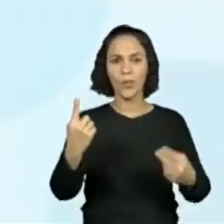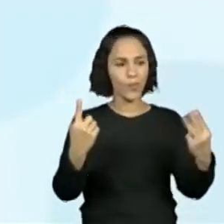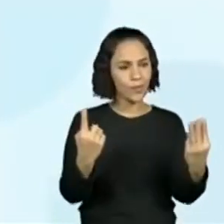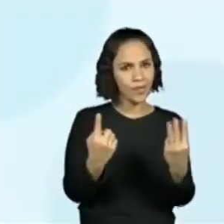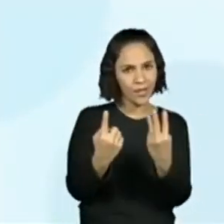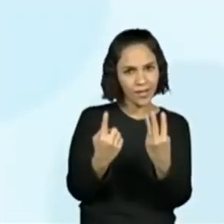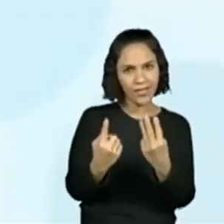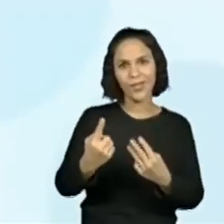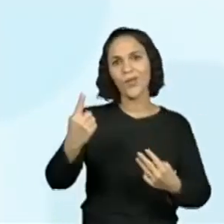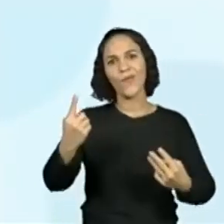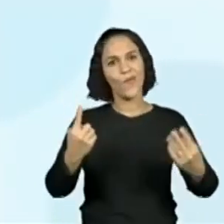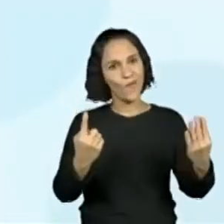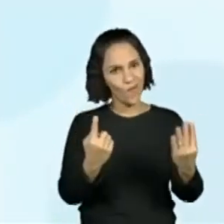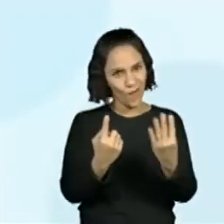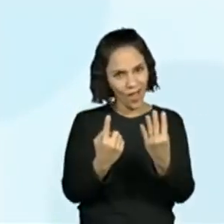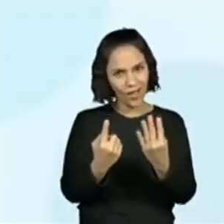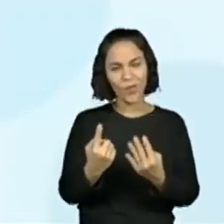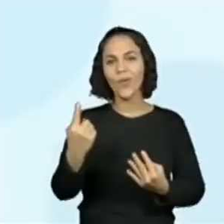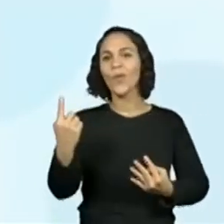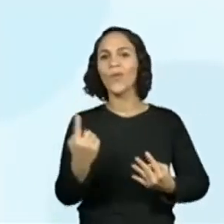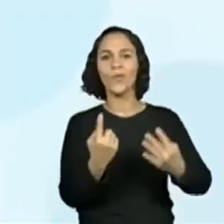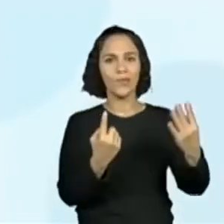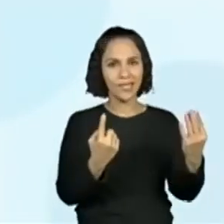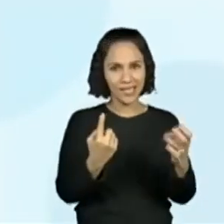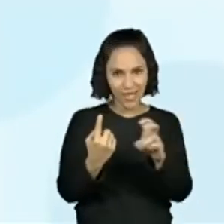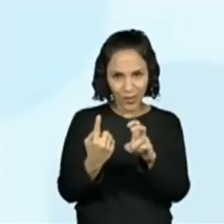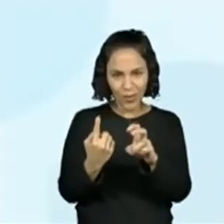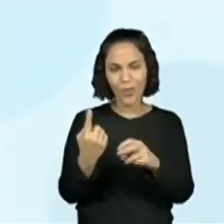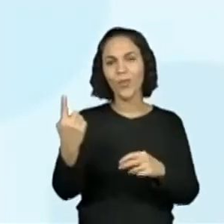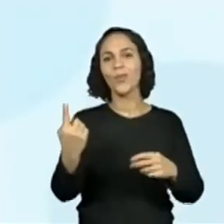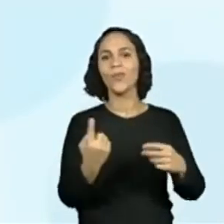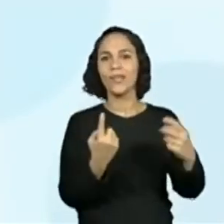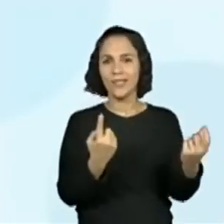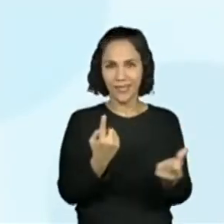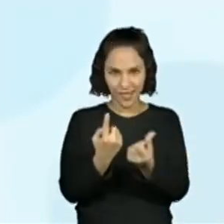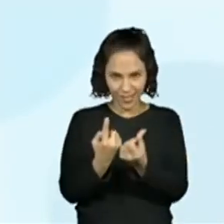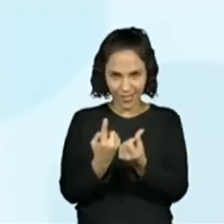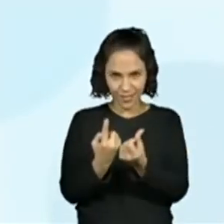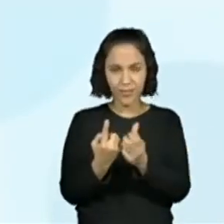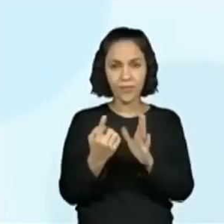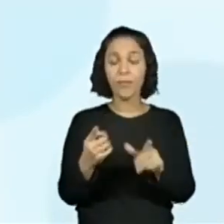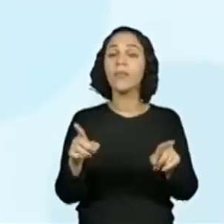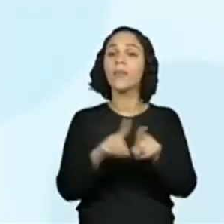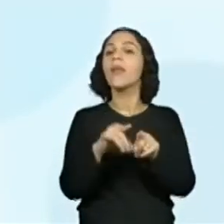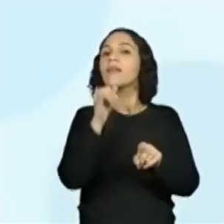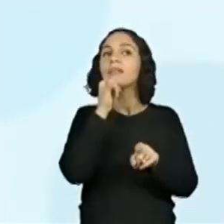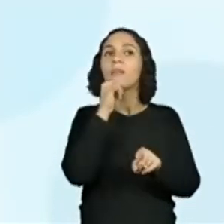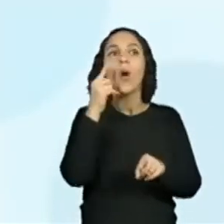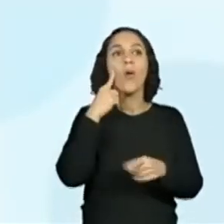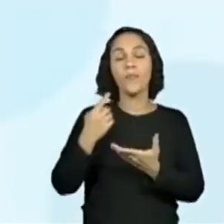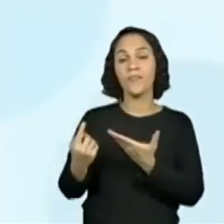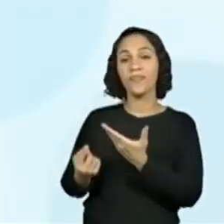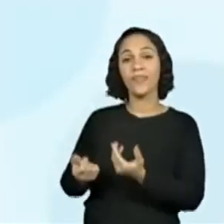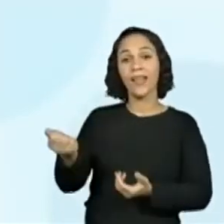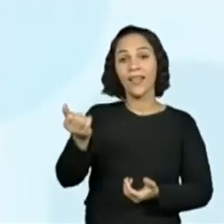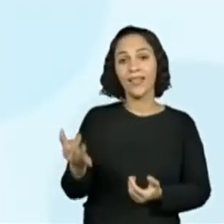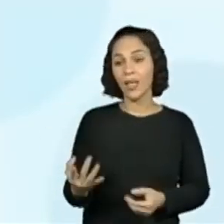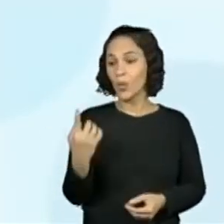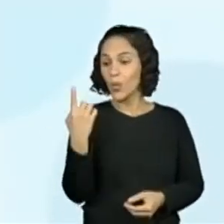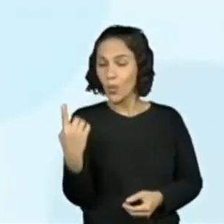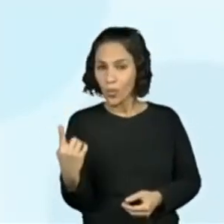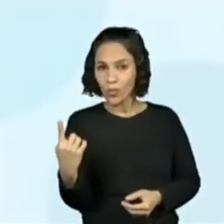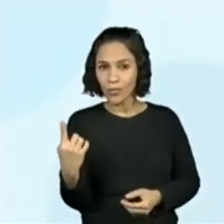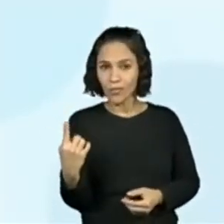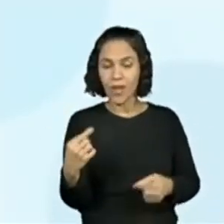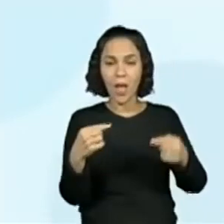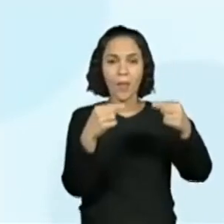agrupamento. Então, aqui seriam os dados, O dado um tem todas essas possibilidades. Mais fácil, né? Mais fácil.